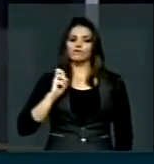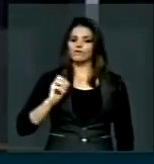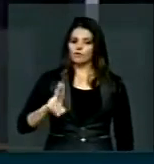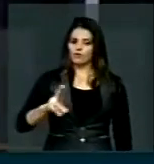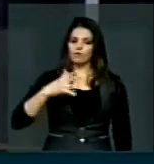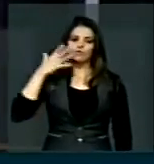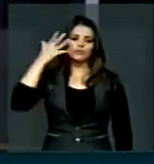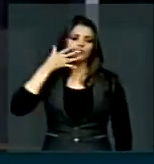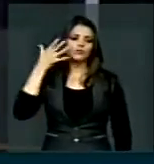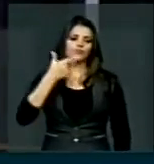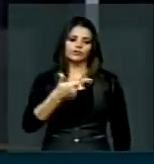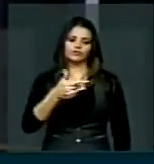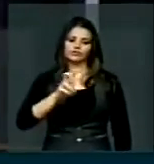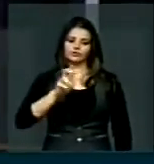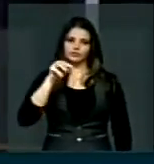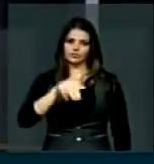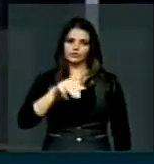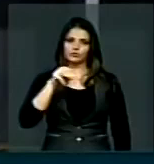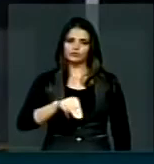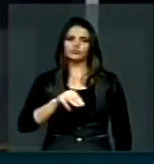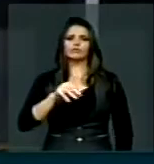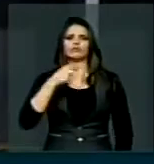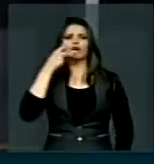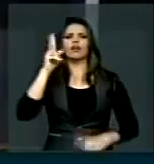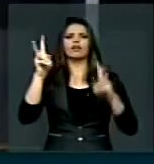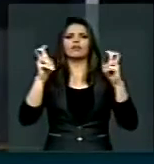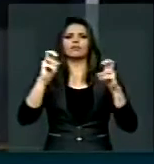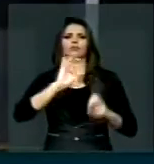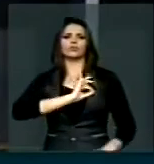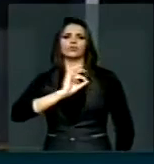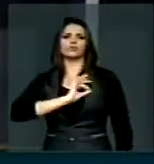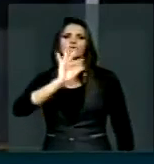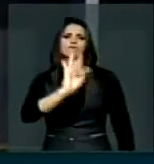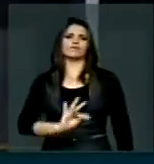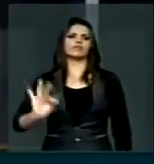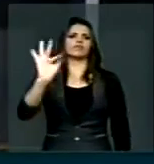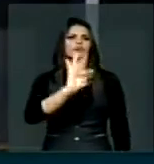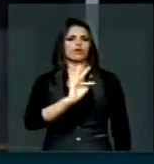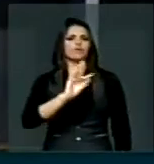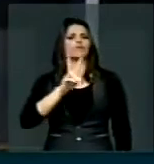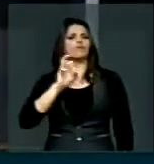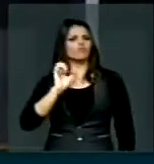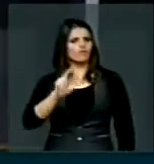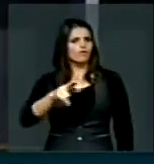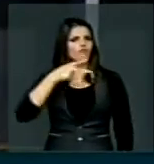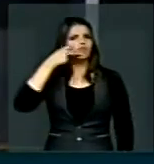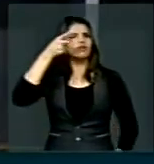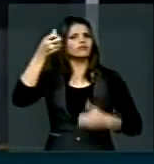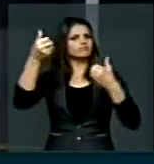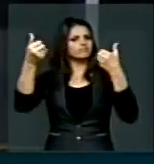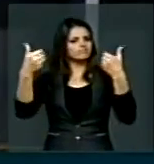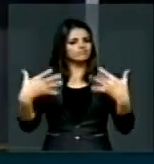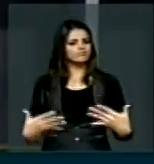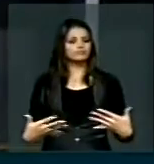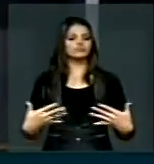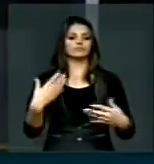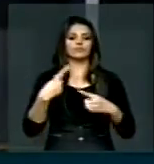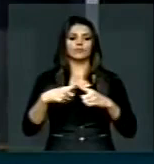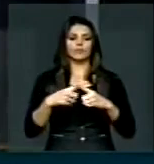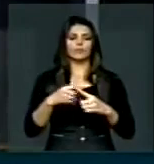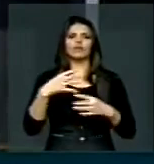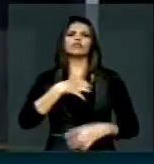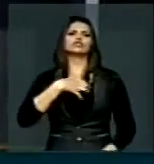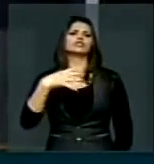grande pronunciamento da Polícia Federal, dia 18. Eu venho falar aqui da